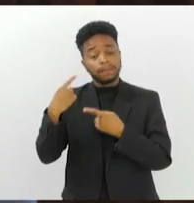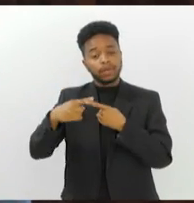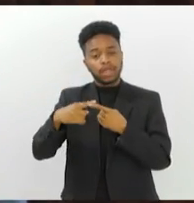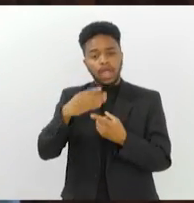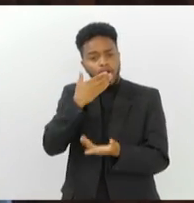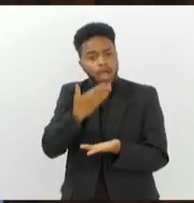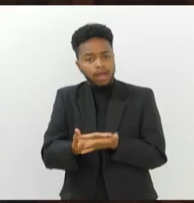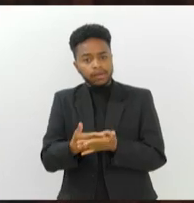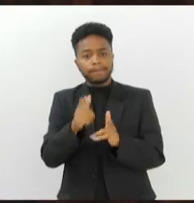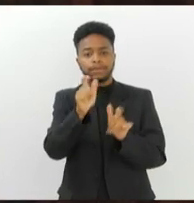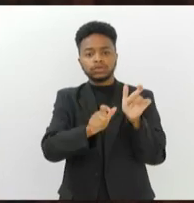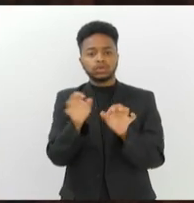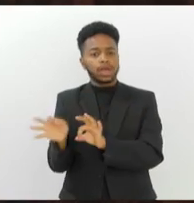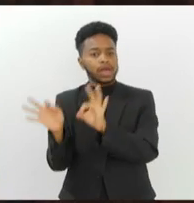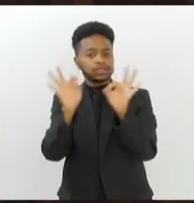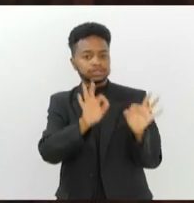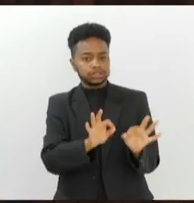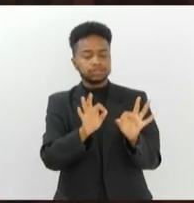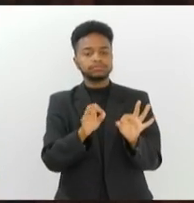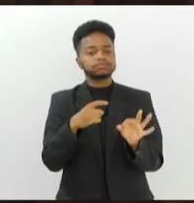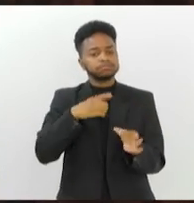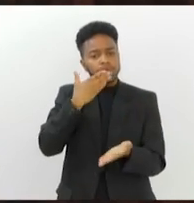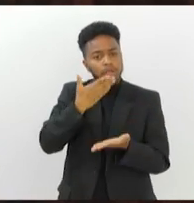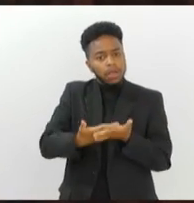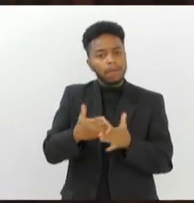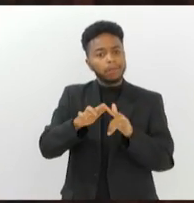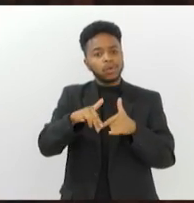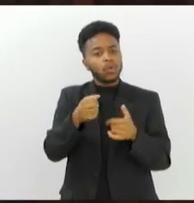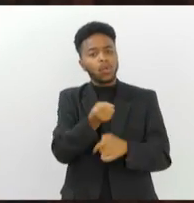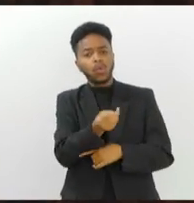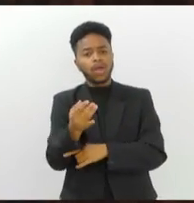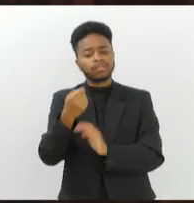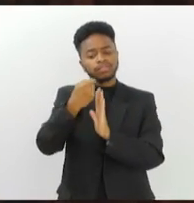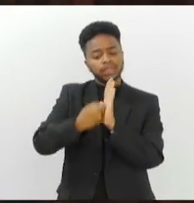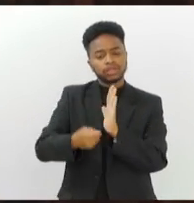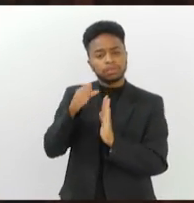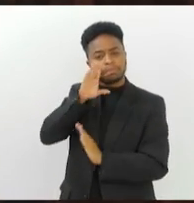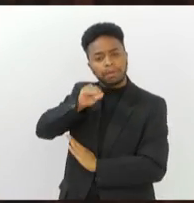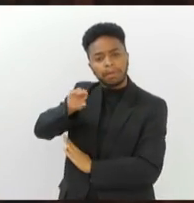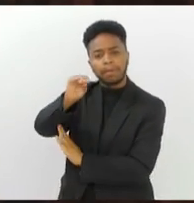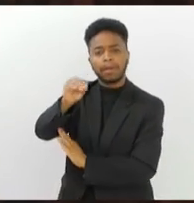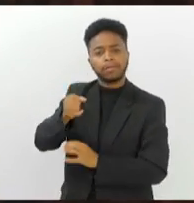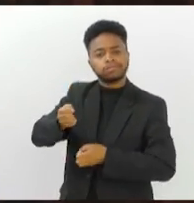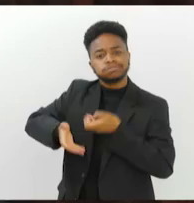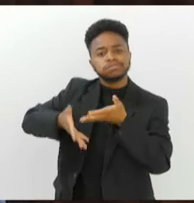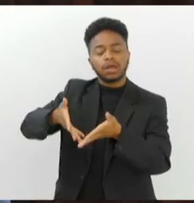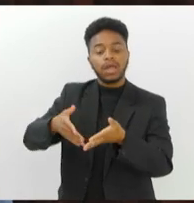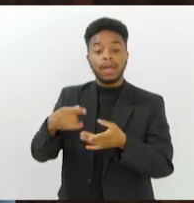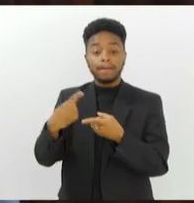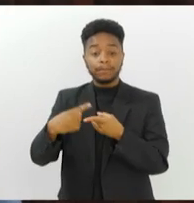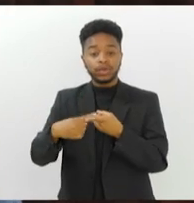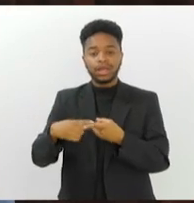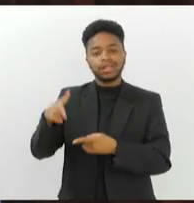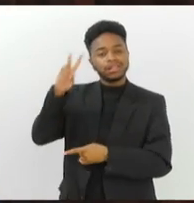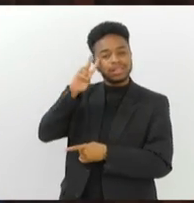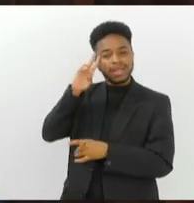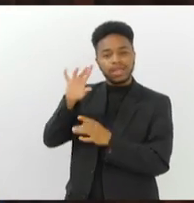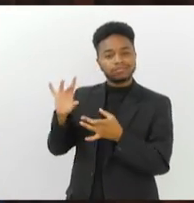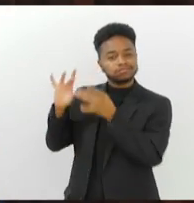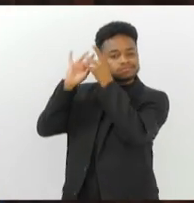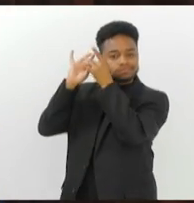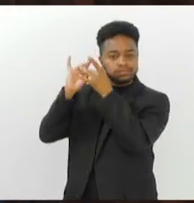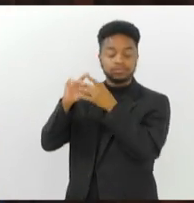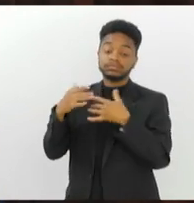impressionados, o espectador e a espectadora ficam impressionadas com a quantidade de texto que um ator fala, porque ele vai para a virtuose da lembrança, da memória.